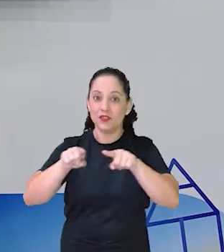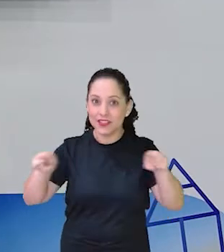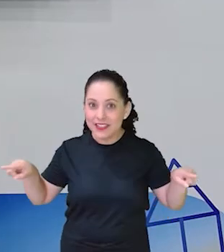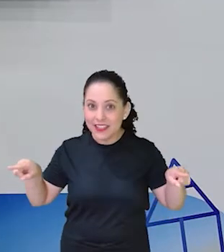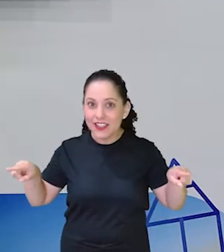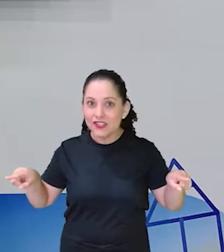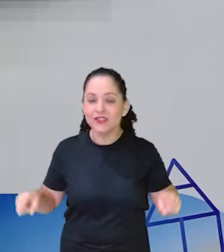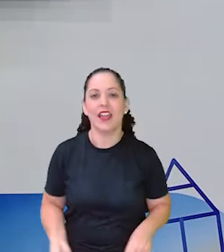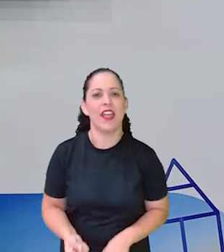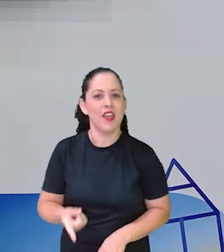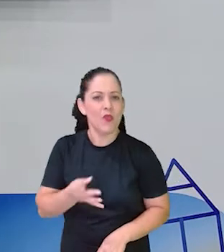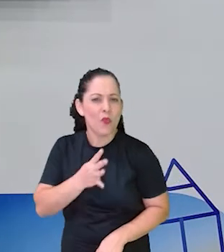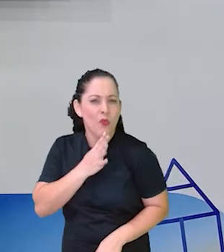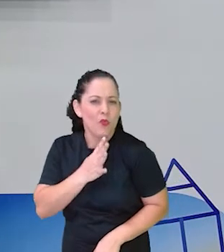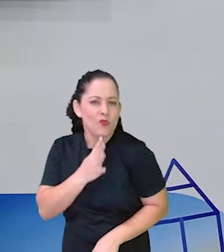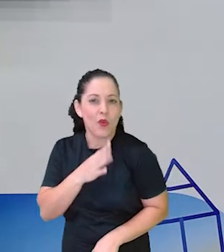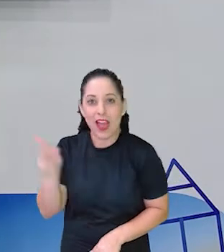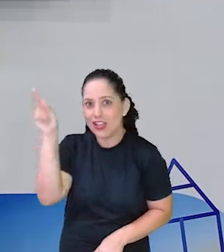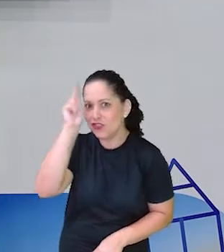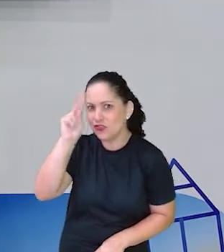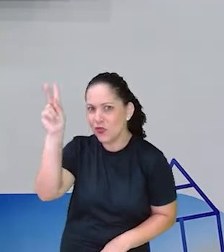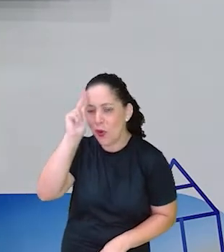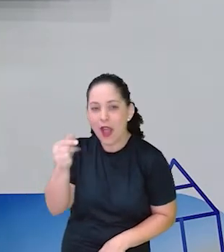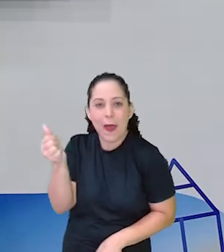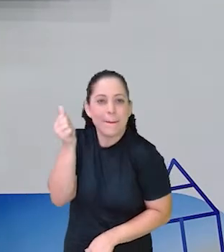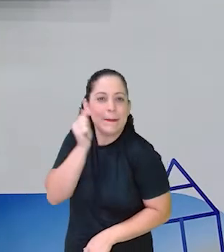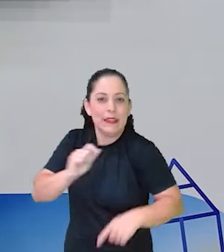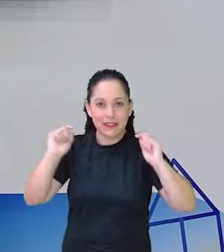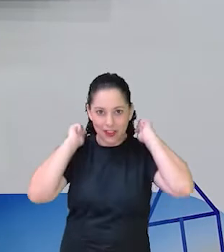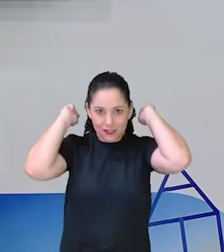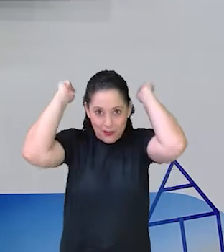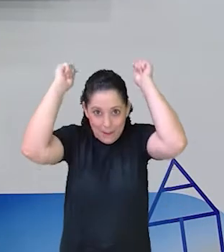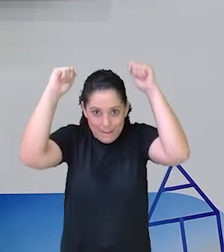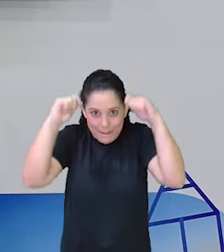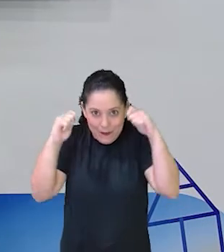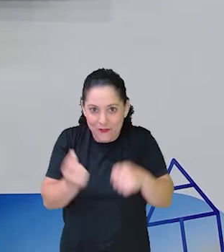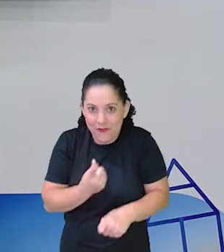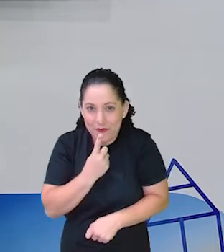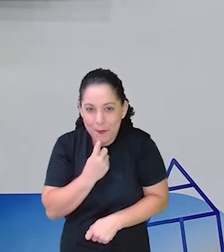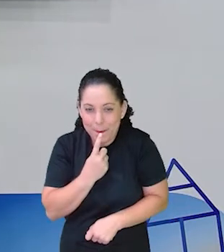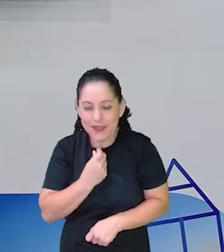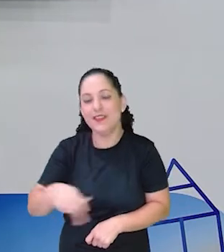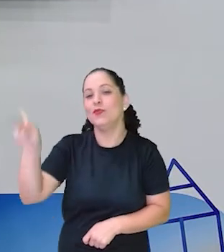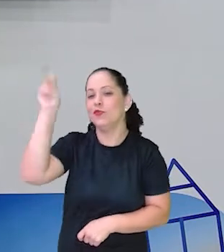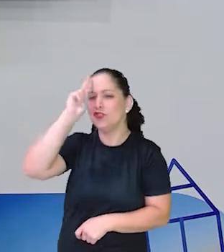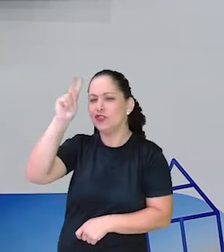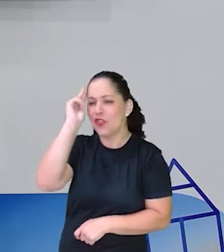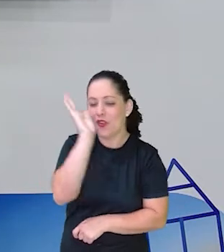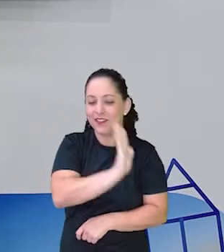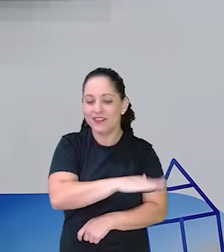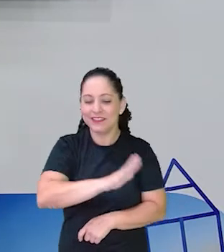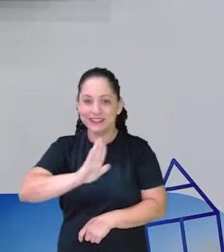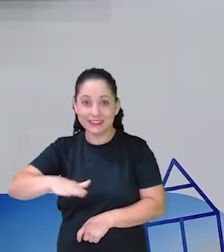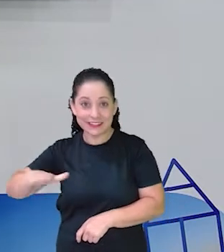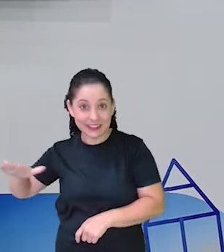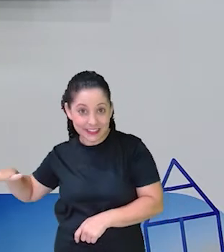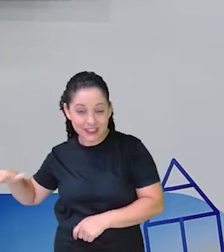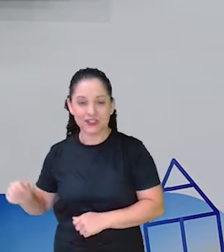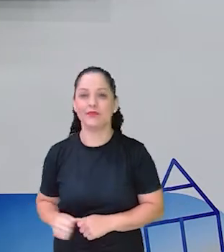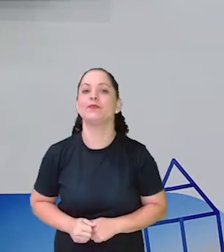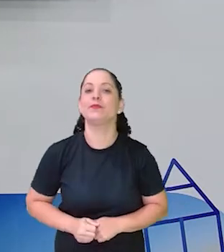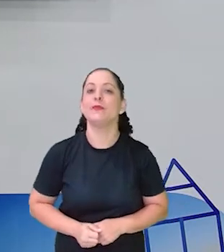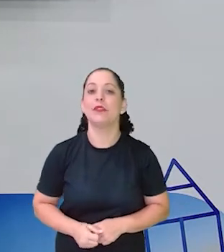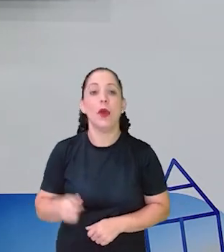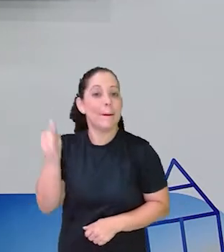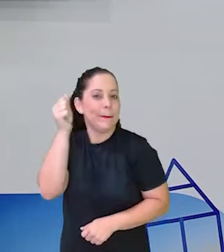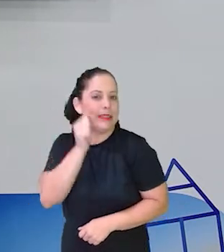Que ouviram A história Da chapéuzinho Vermelho Um dos nossos Clássicos Dos contos infantis E aí a